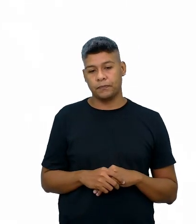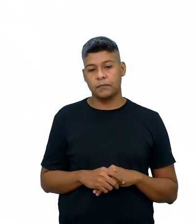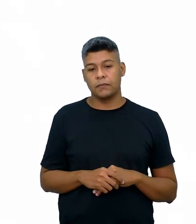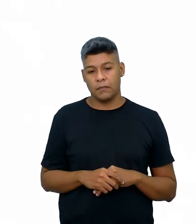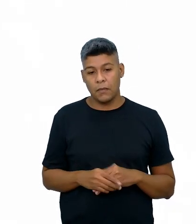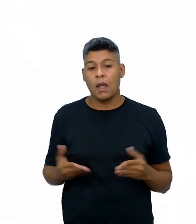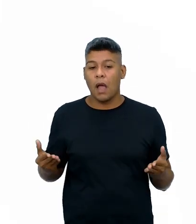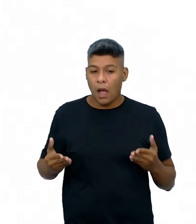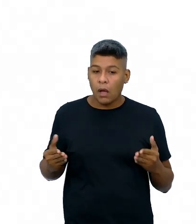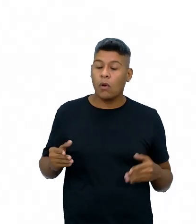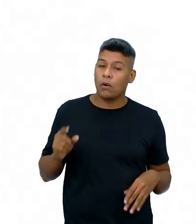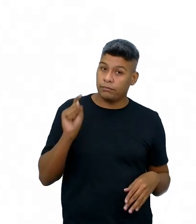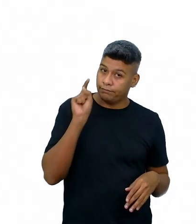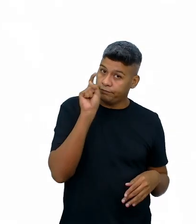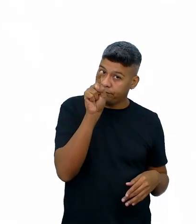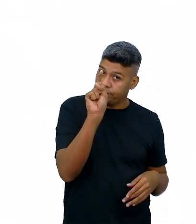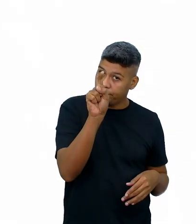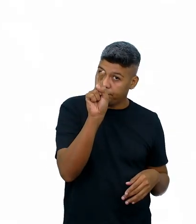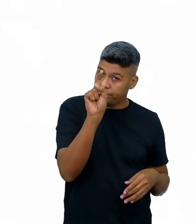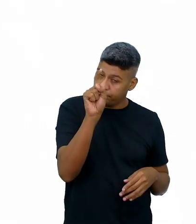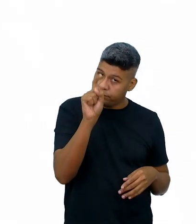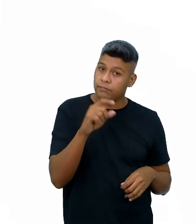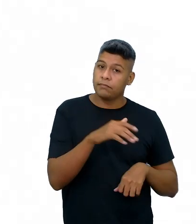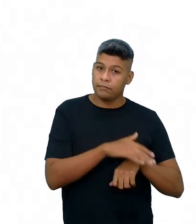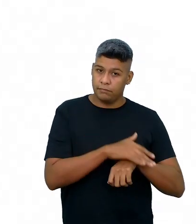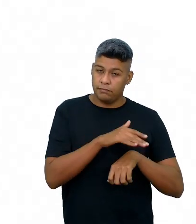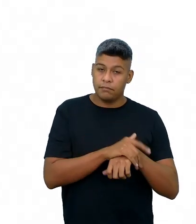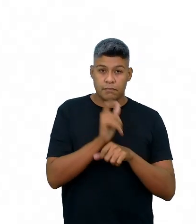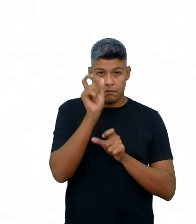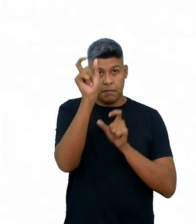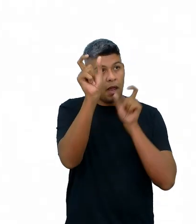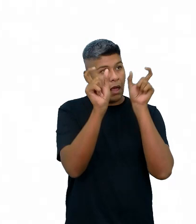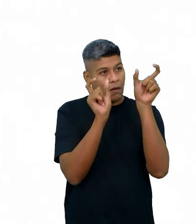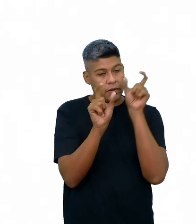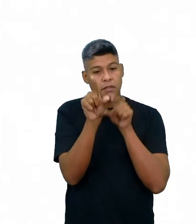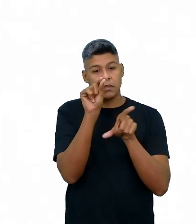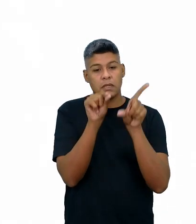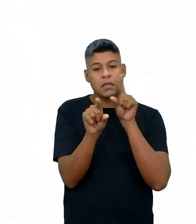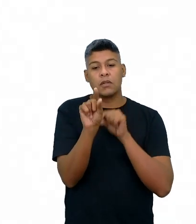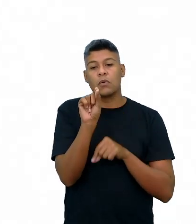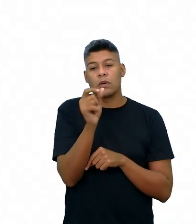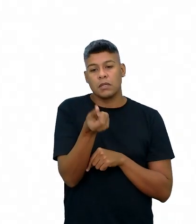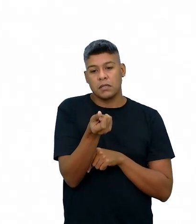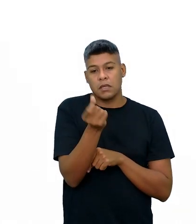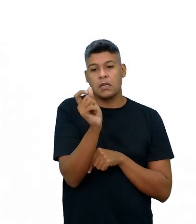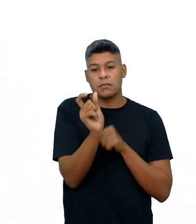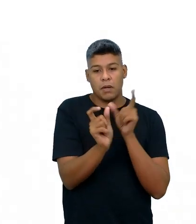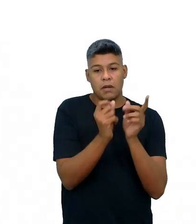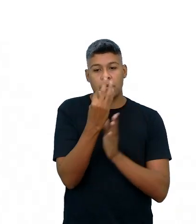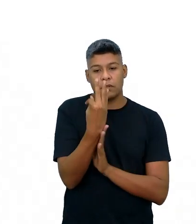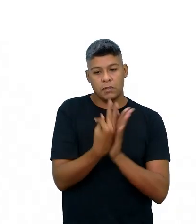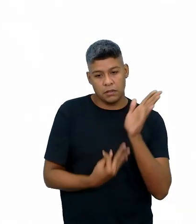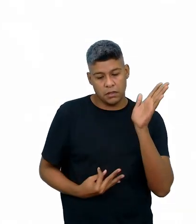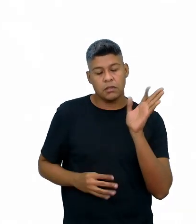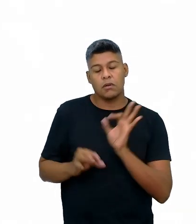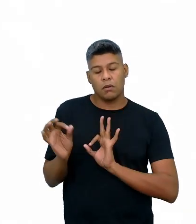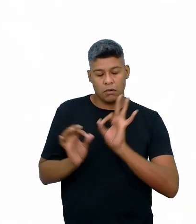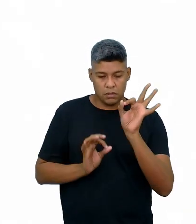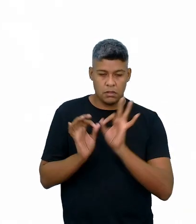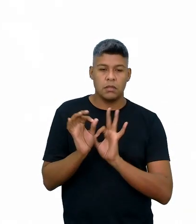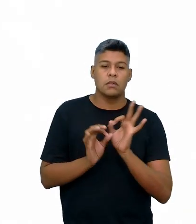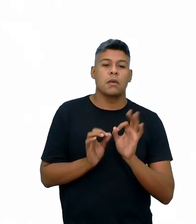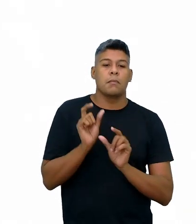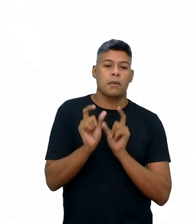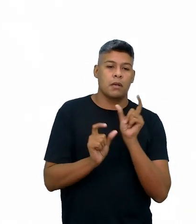Agora é com você. Para fazer a sua nuvem de palavras, selecione pelo menos seis palavras no texto e organize a sua nuvem de